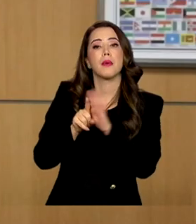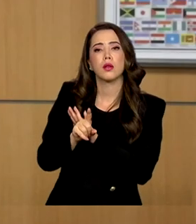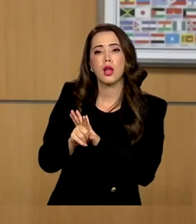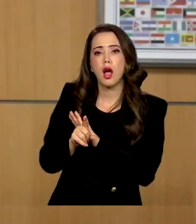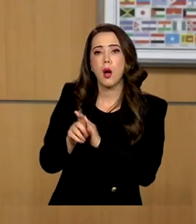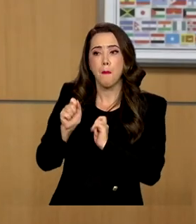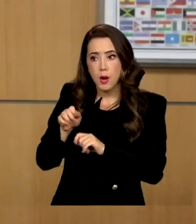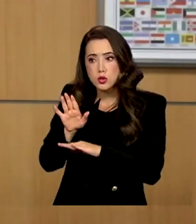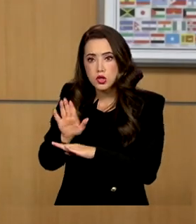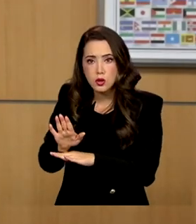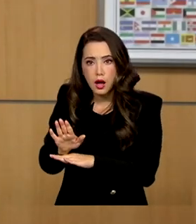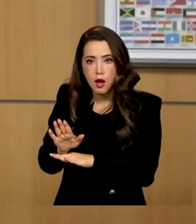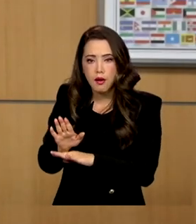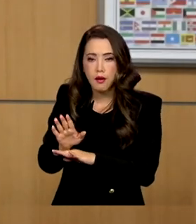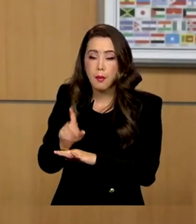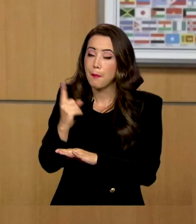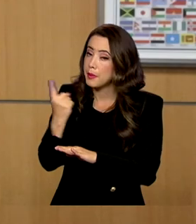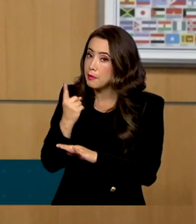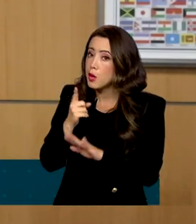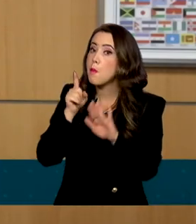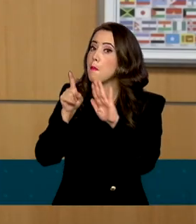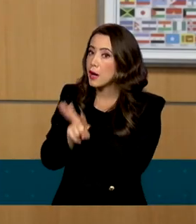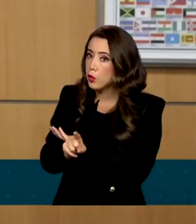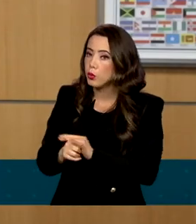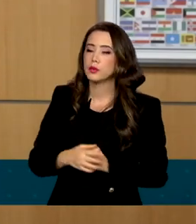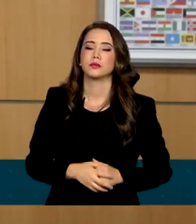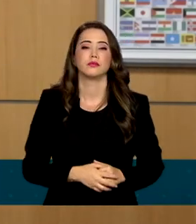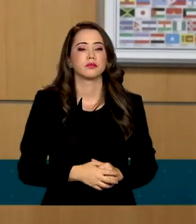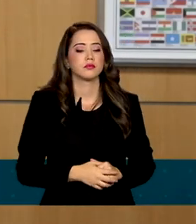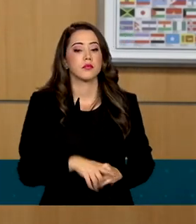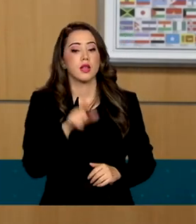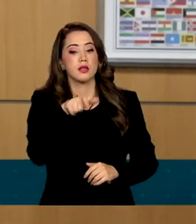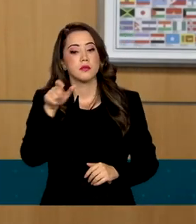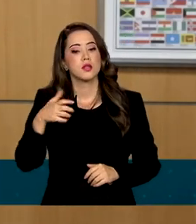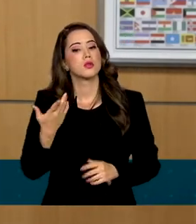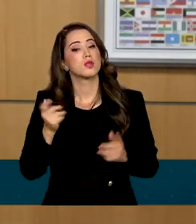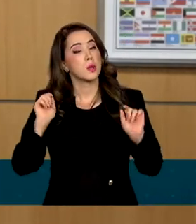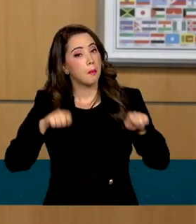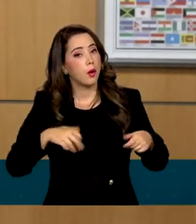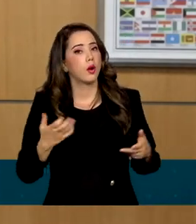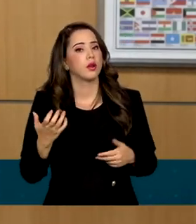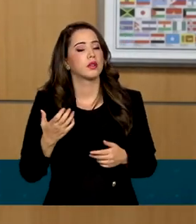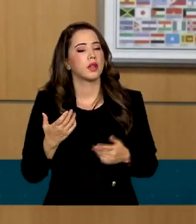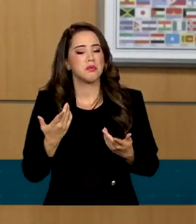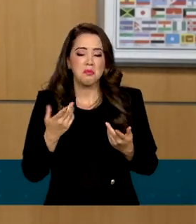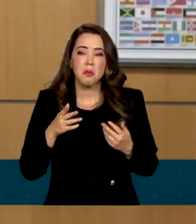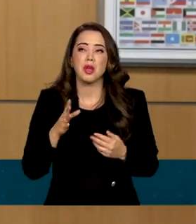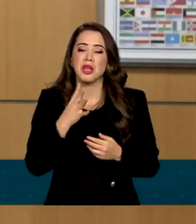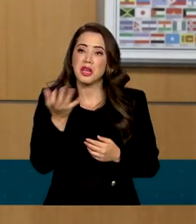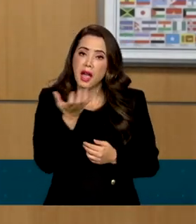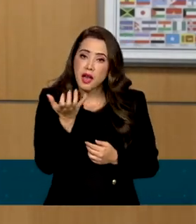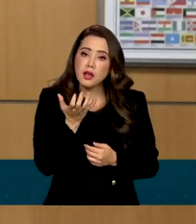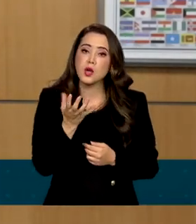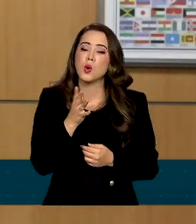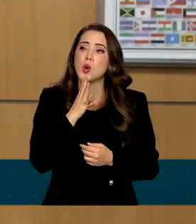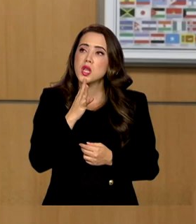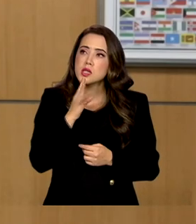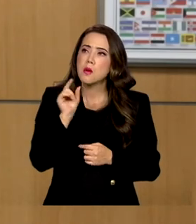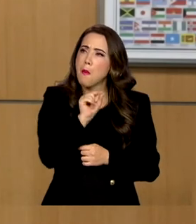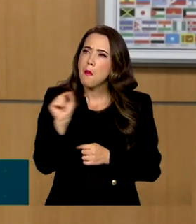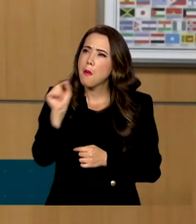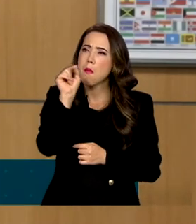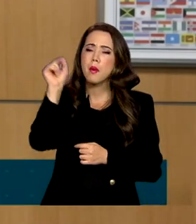São cidadãos que querem e merecem conhecer cada vez mais o nosso país. E para isso precisamos de destinos e